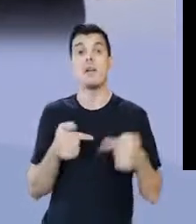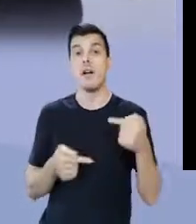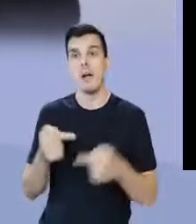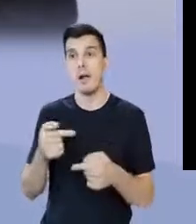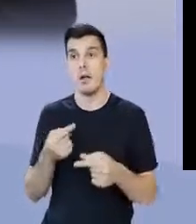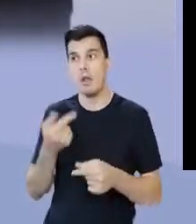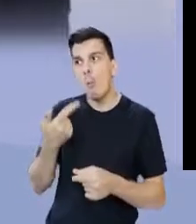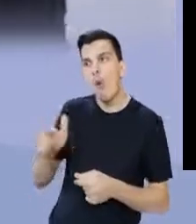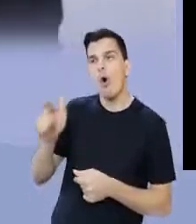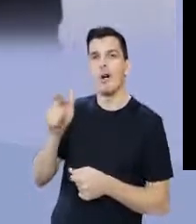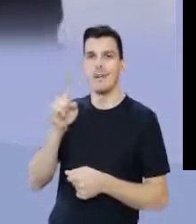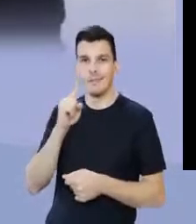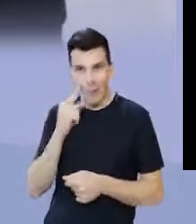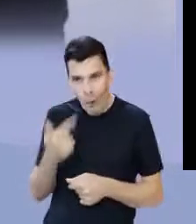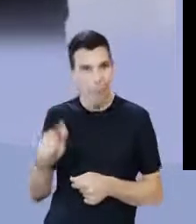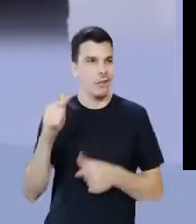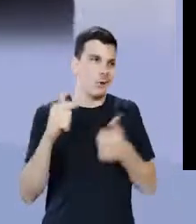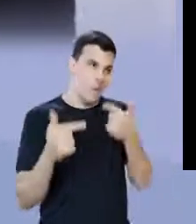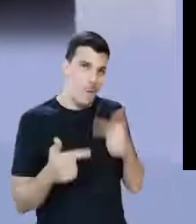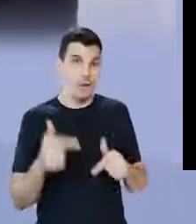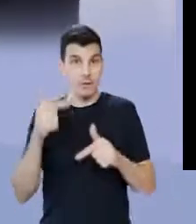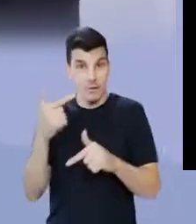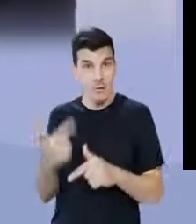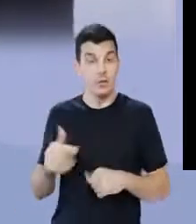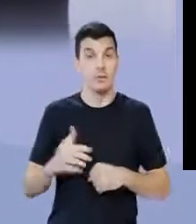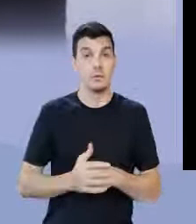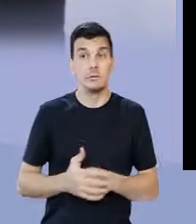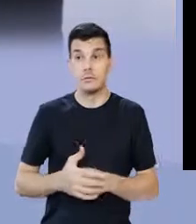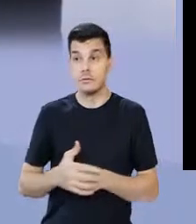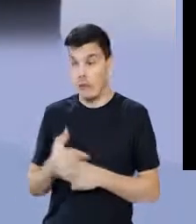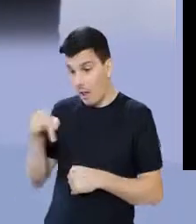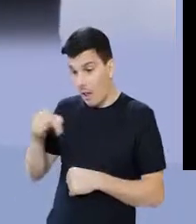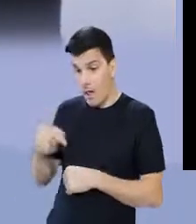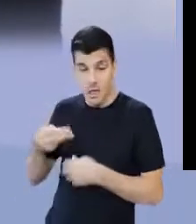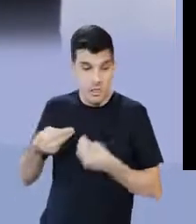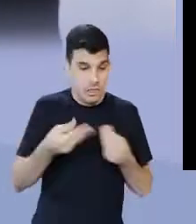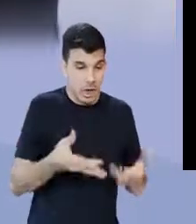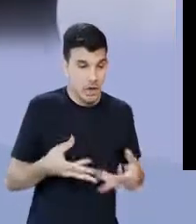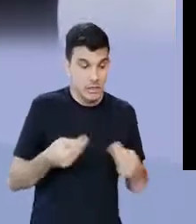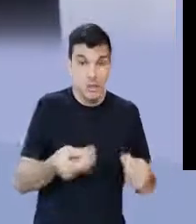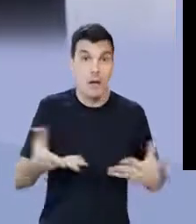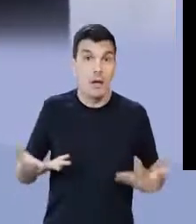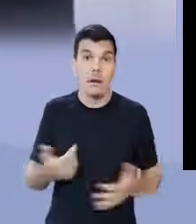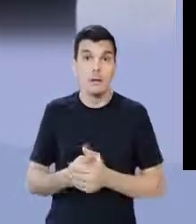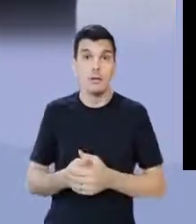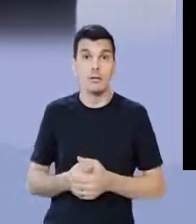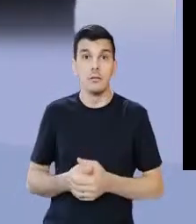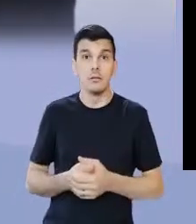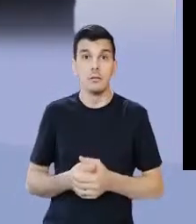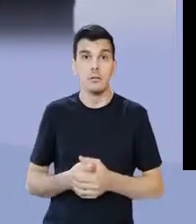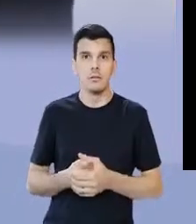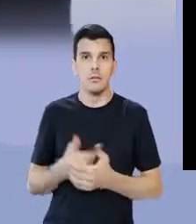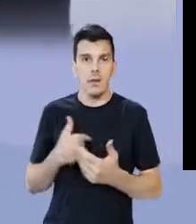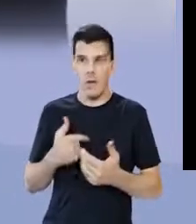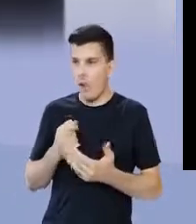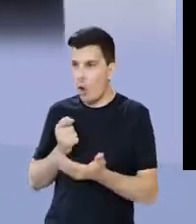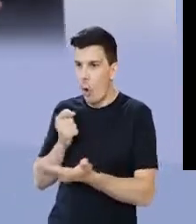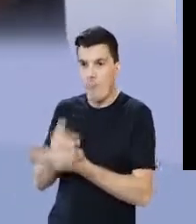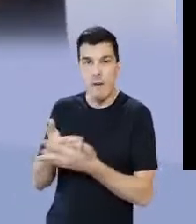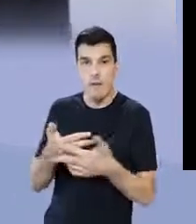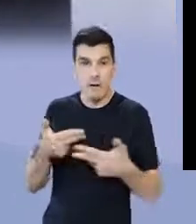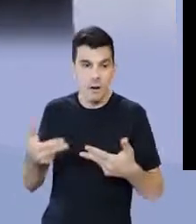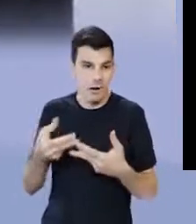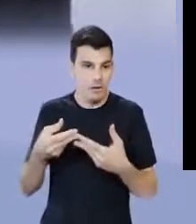guerra, mas logo logo começava uma outra e, às vezes, esse plebeu não tinha mais o que dar. Ele oferecia a própria terra. Ele